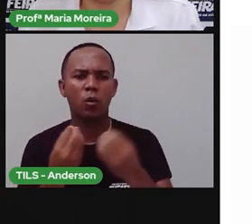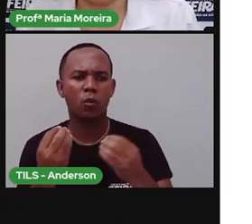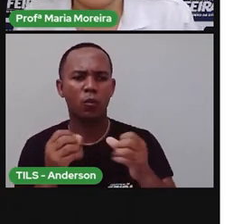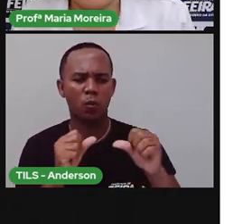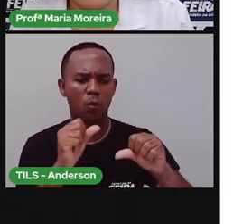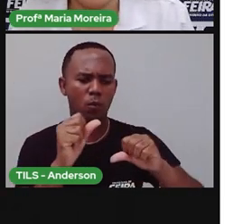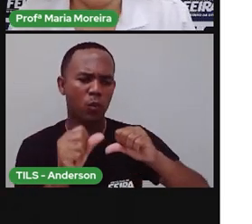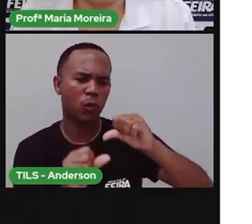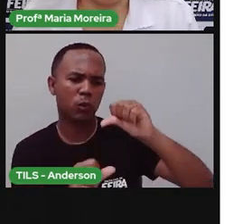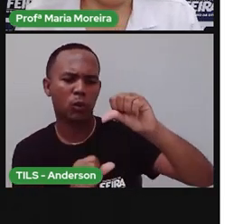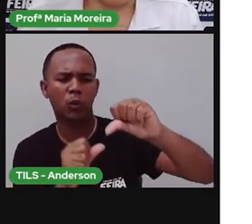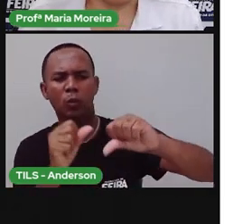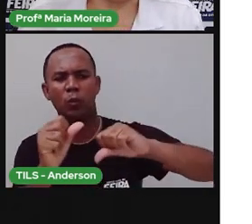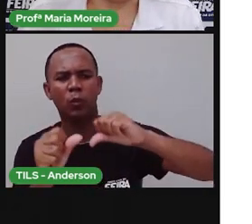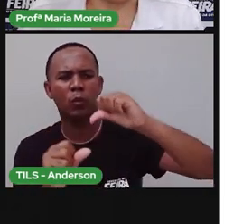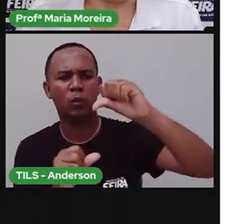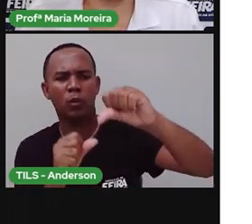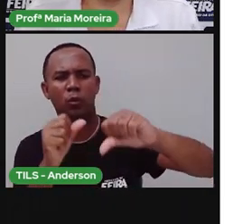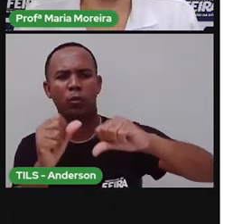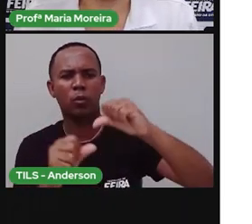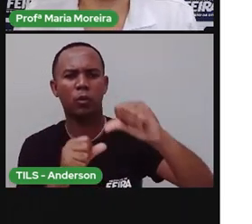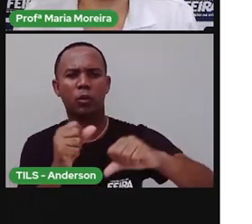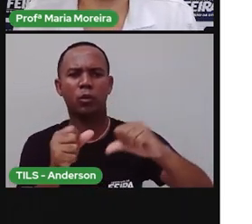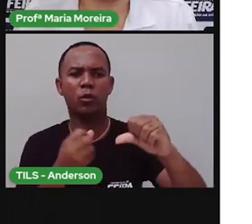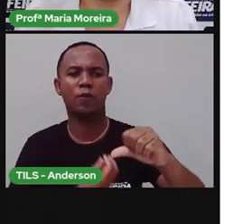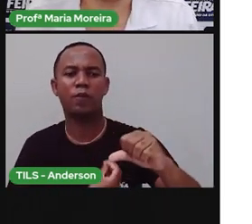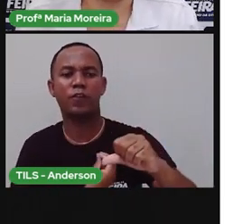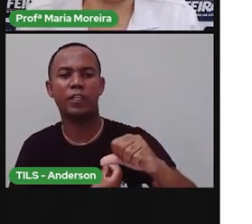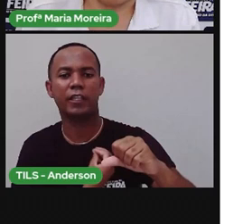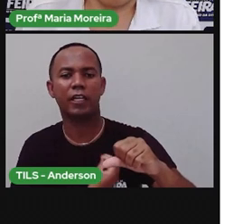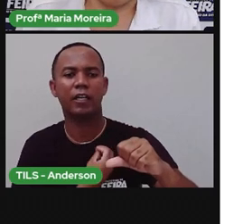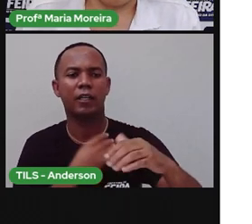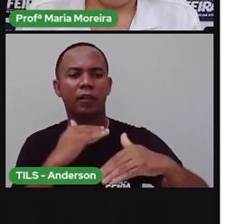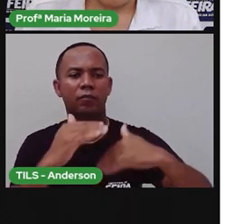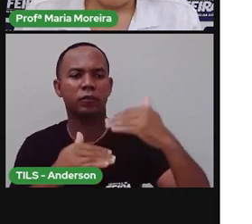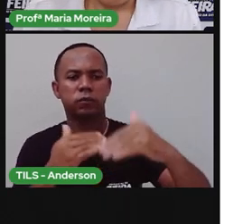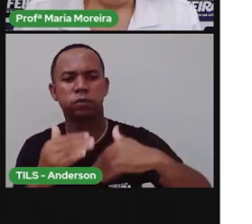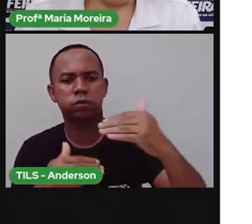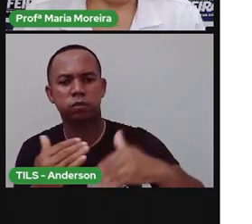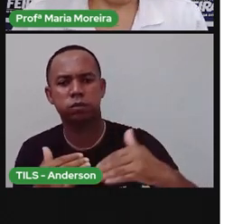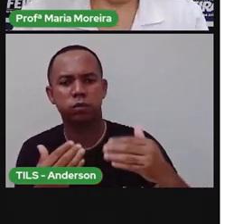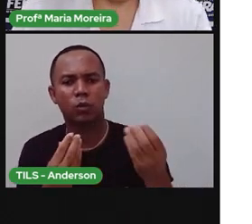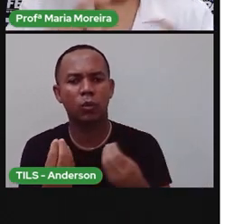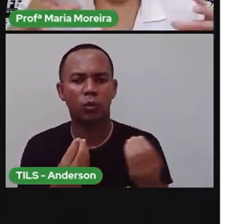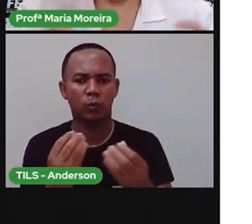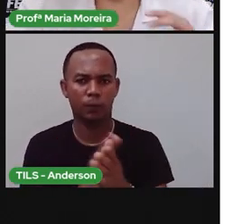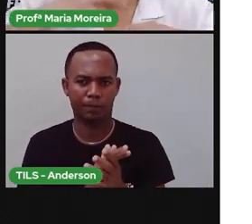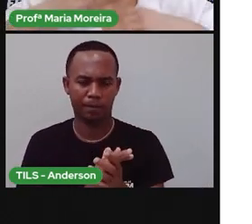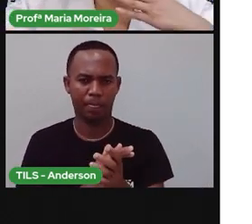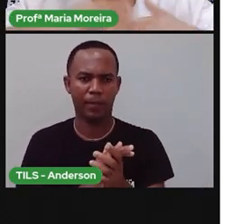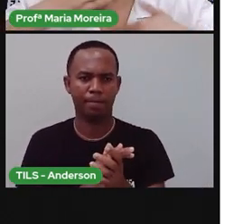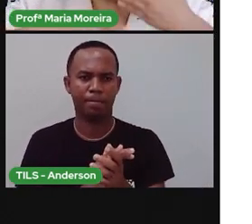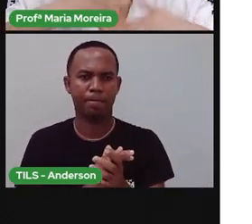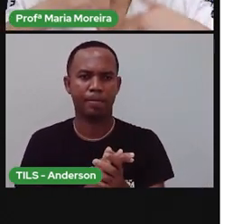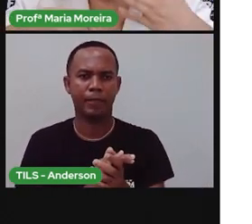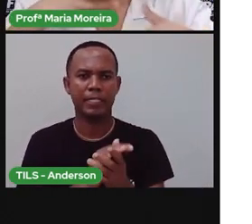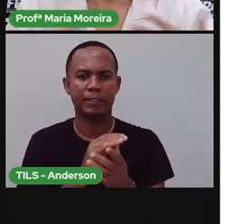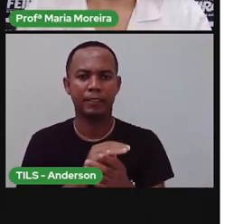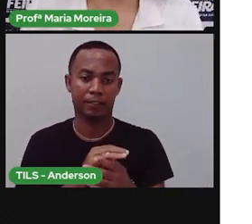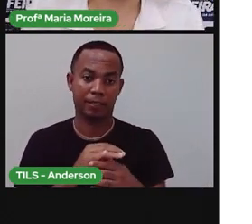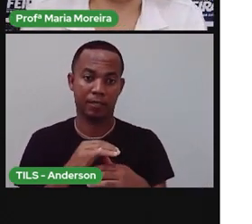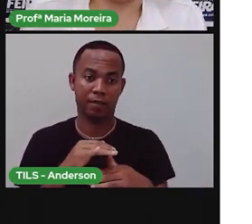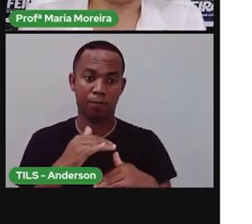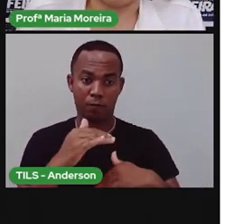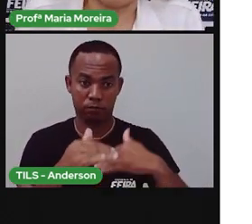mudanças em quem? Nos seres vivos ao longo do tempo. Bom, com a medida, o tempo foi passando